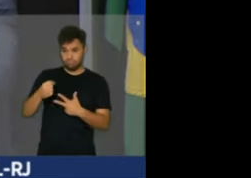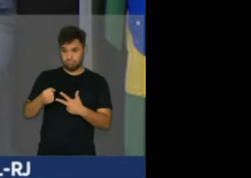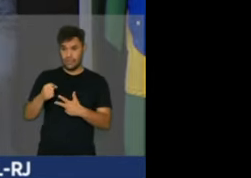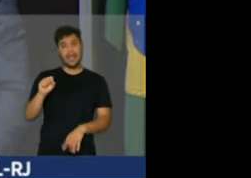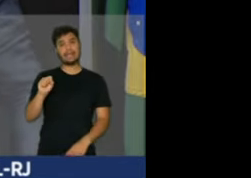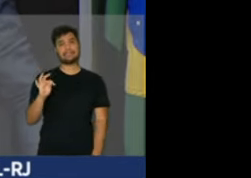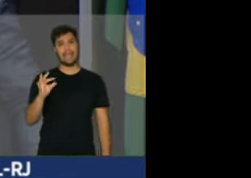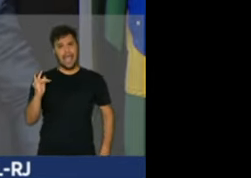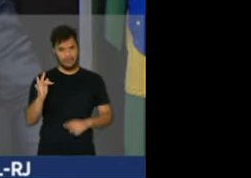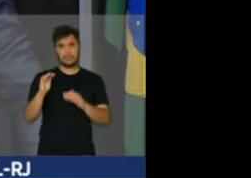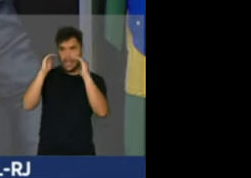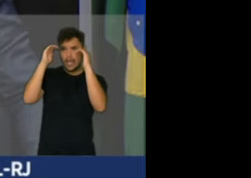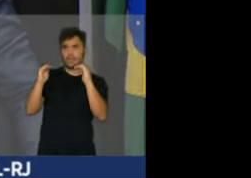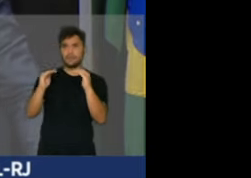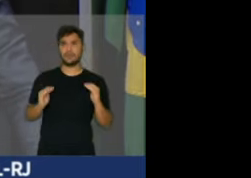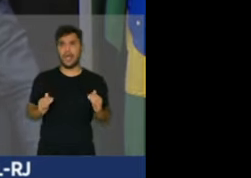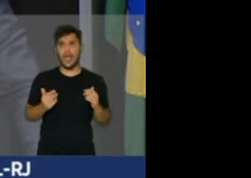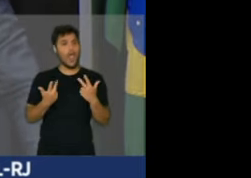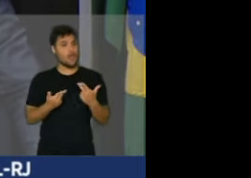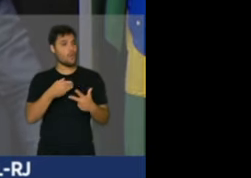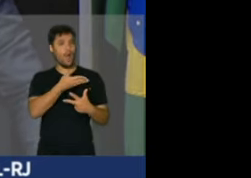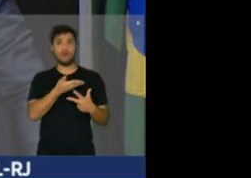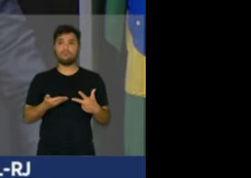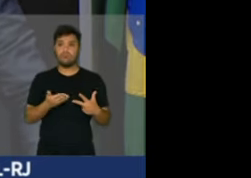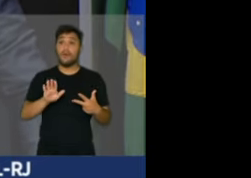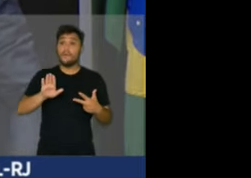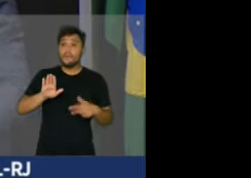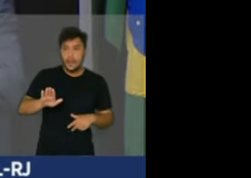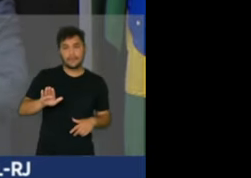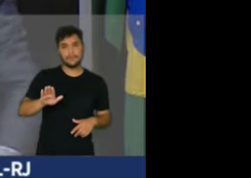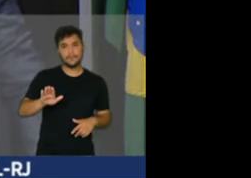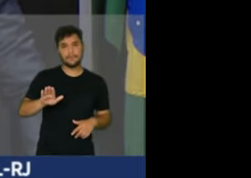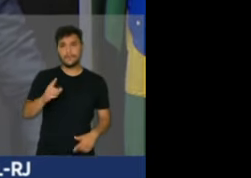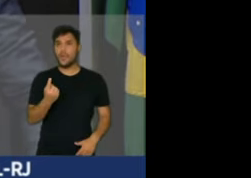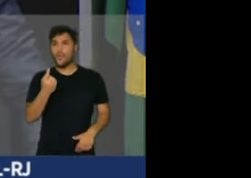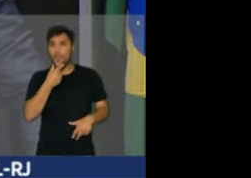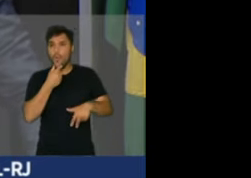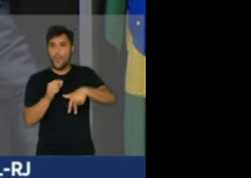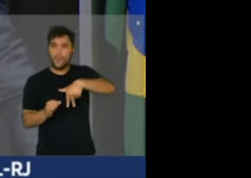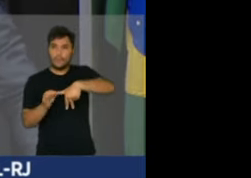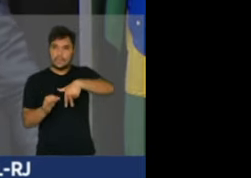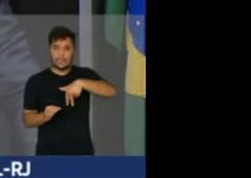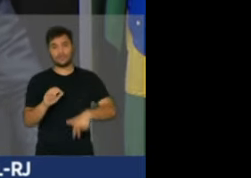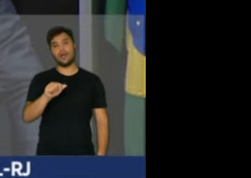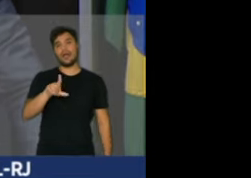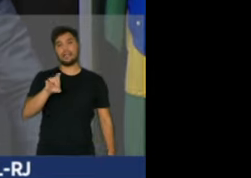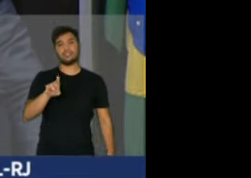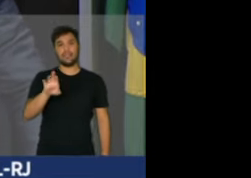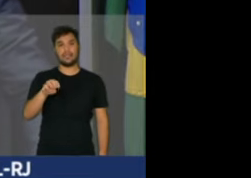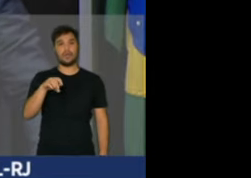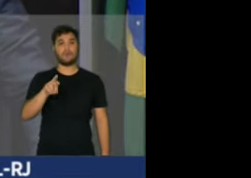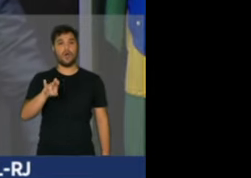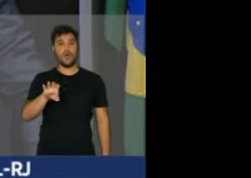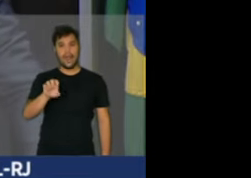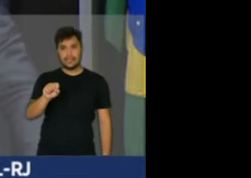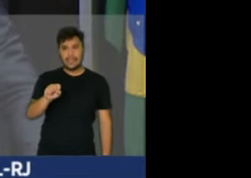que deve ser respeitada assim como todas as instituições, mas sim o ministro, que é o ministro Alexandre Moraes, que vem numa